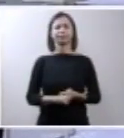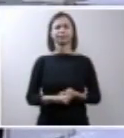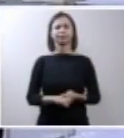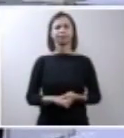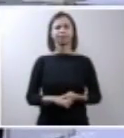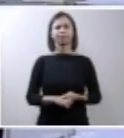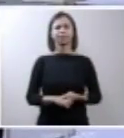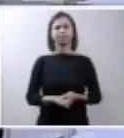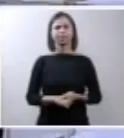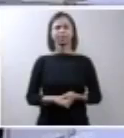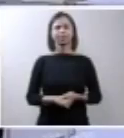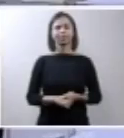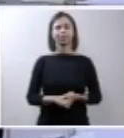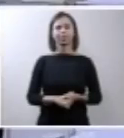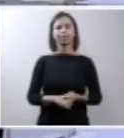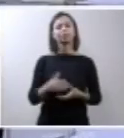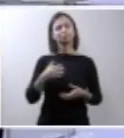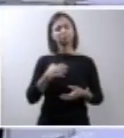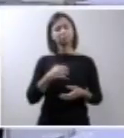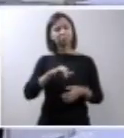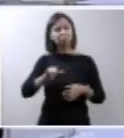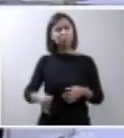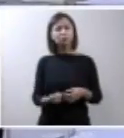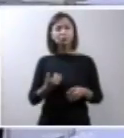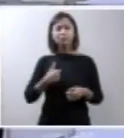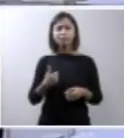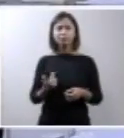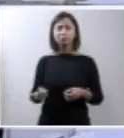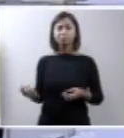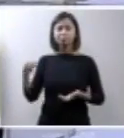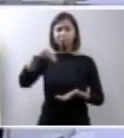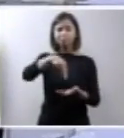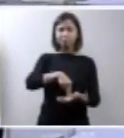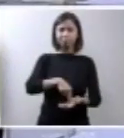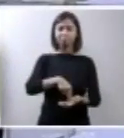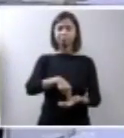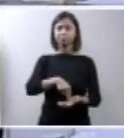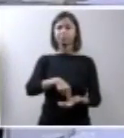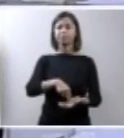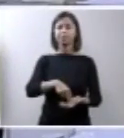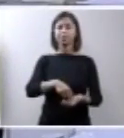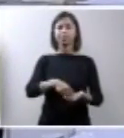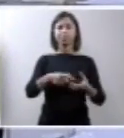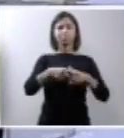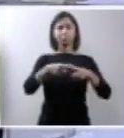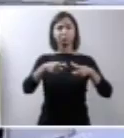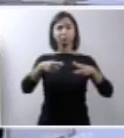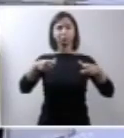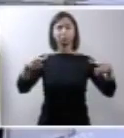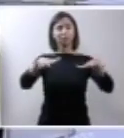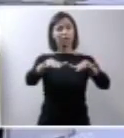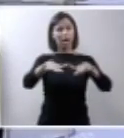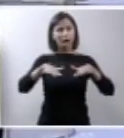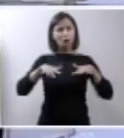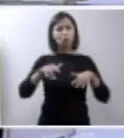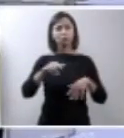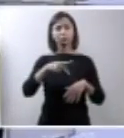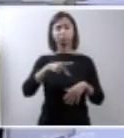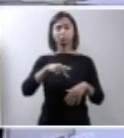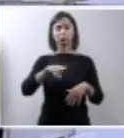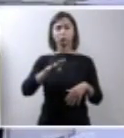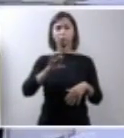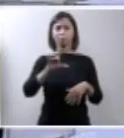possibilidade que está sendo aumentada da gente ter as audiências públicas e de podermos todos